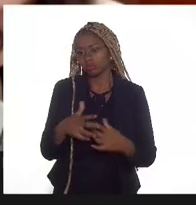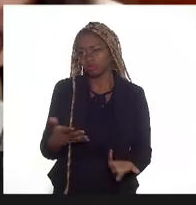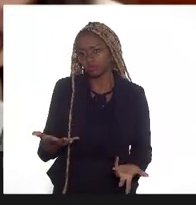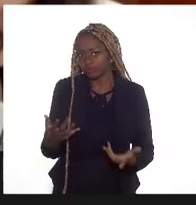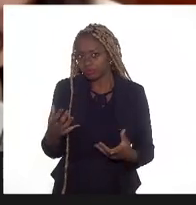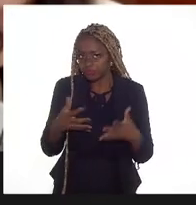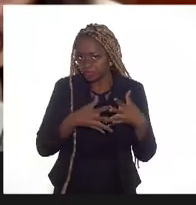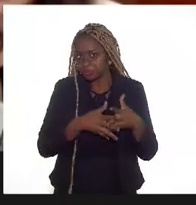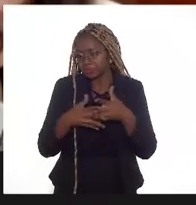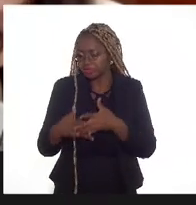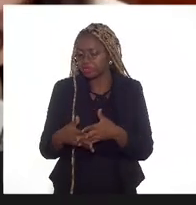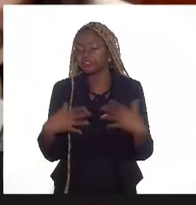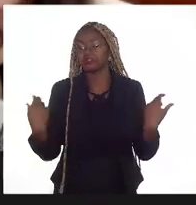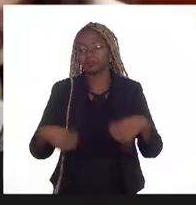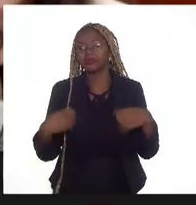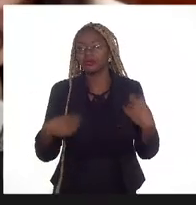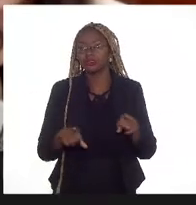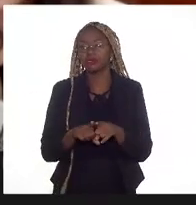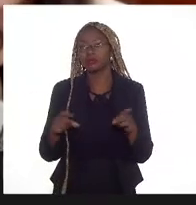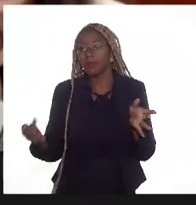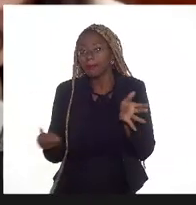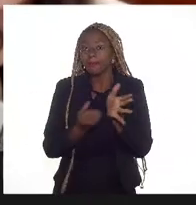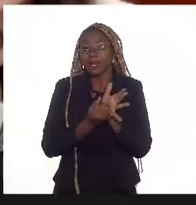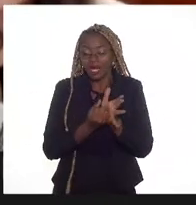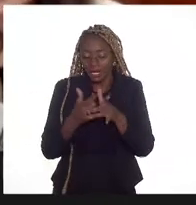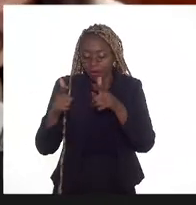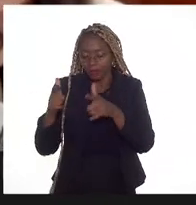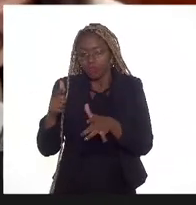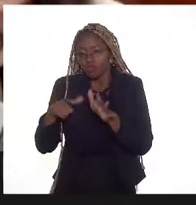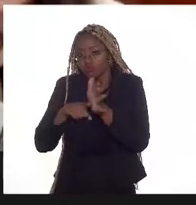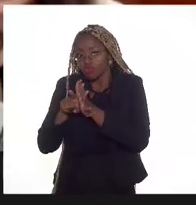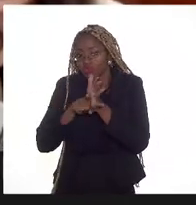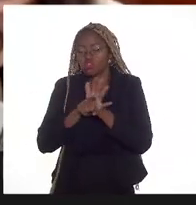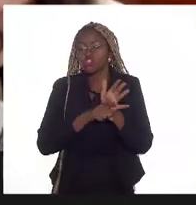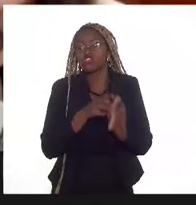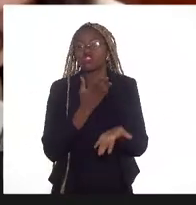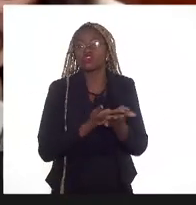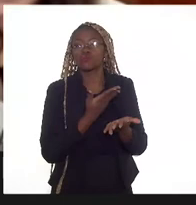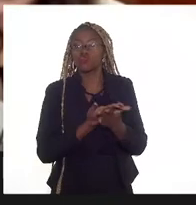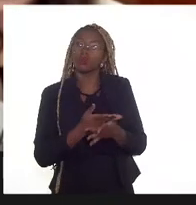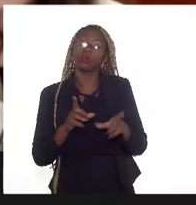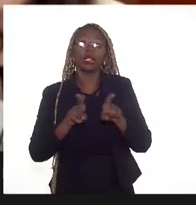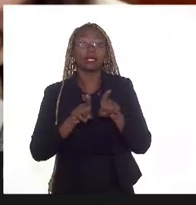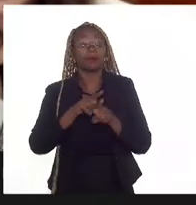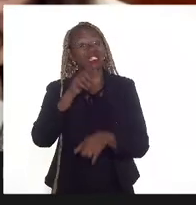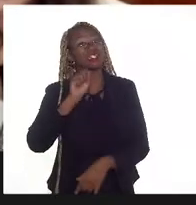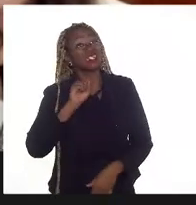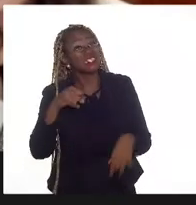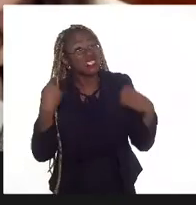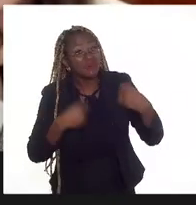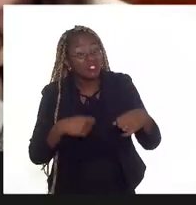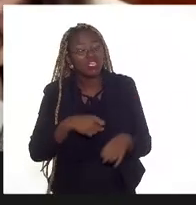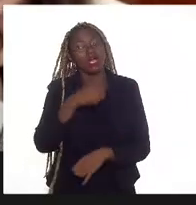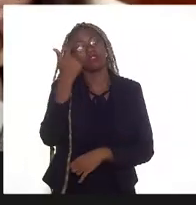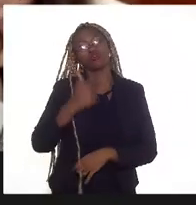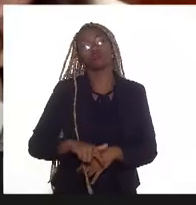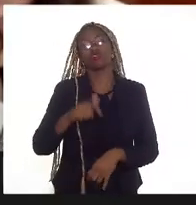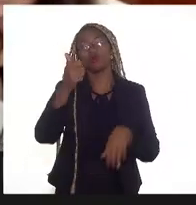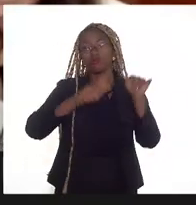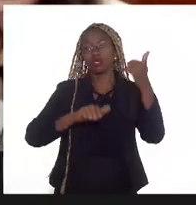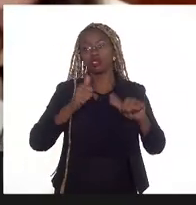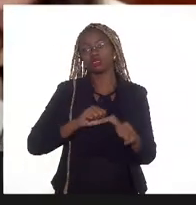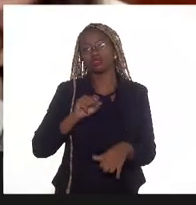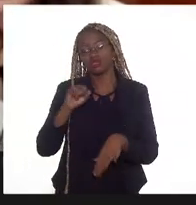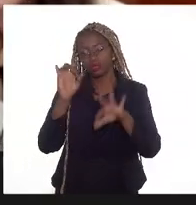a ANP inclusive coloca alguns marcos de estudo para, inclusive, alguma reavaliação caso o projeto inicial